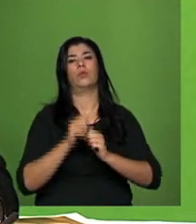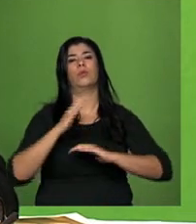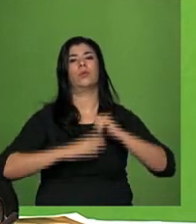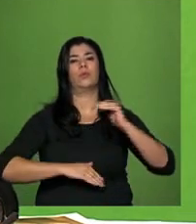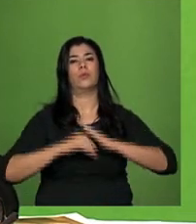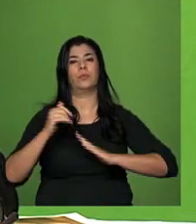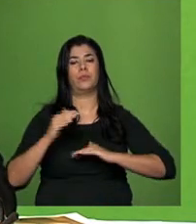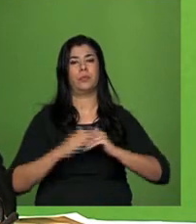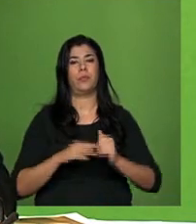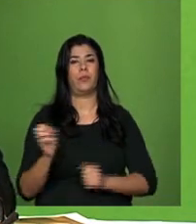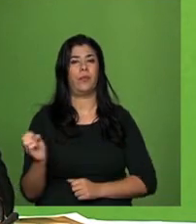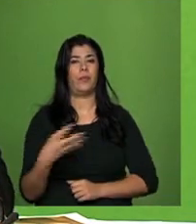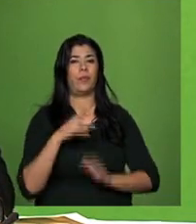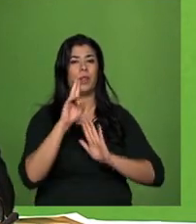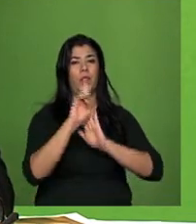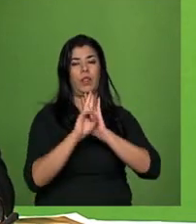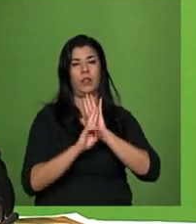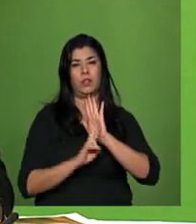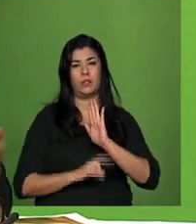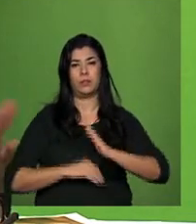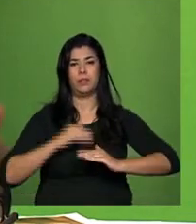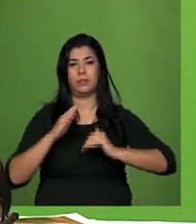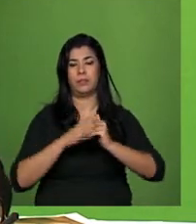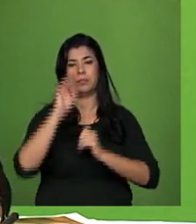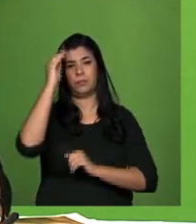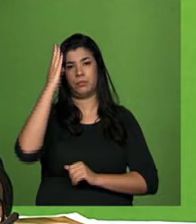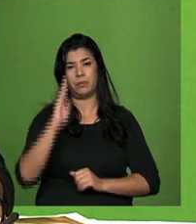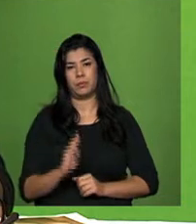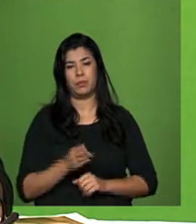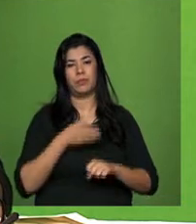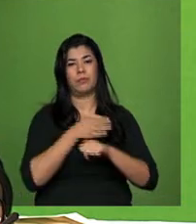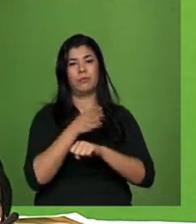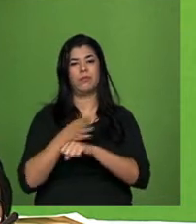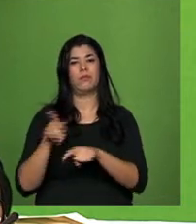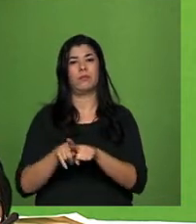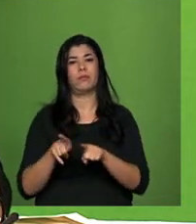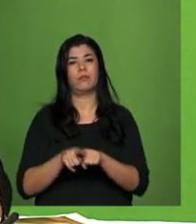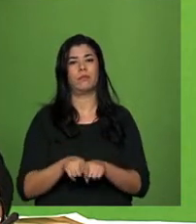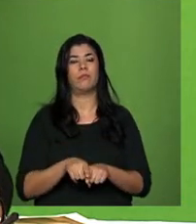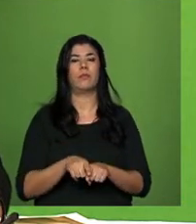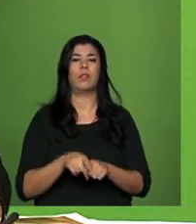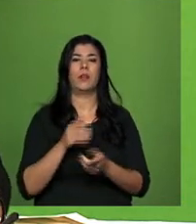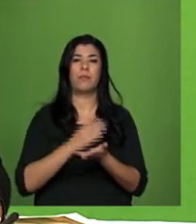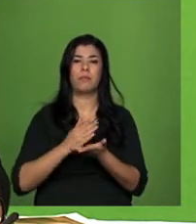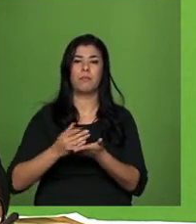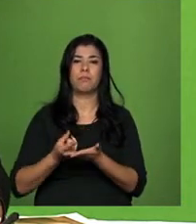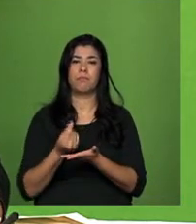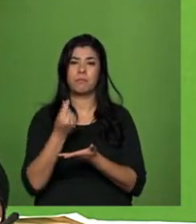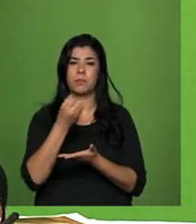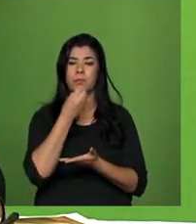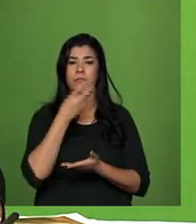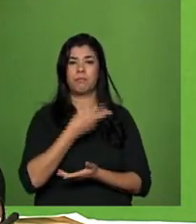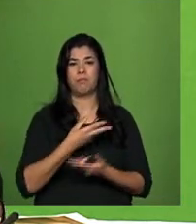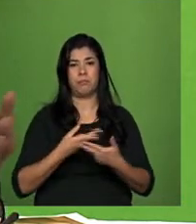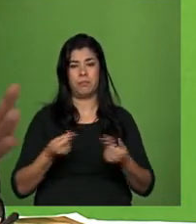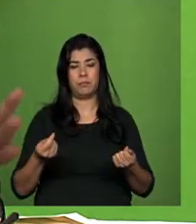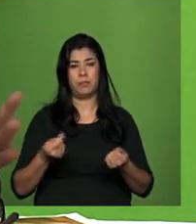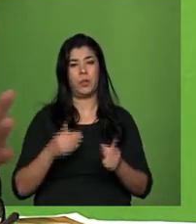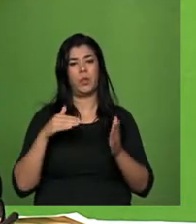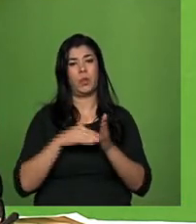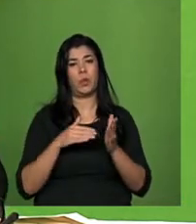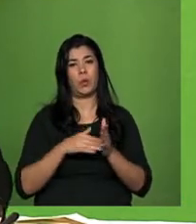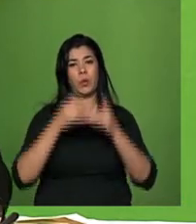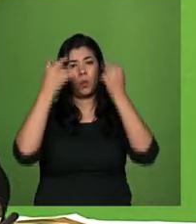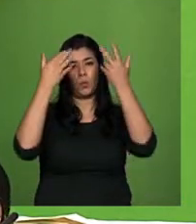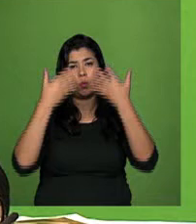novas regras e procedimentos no Brasil em relação ao acesso e repartição de benefícios. O último comentário é que isso deve,